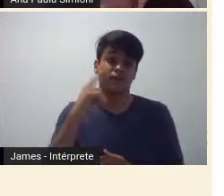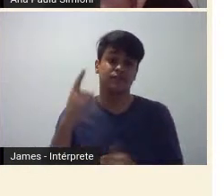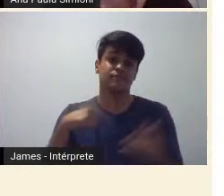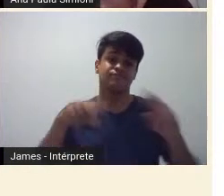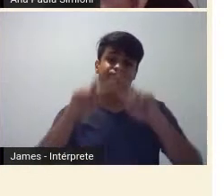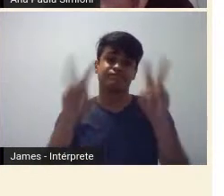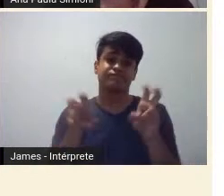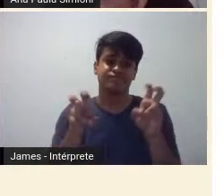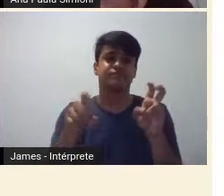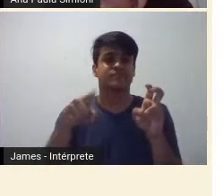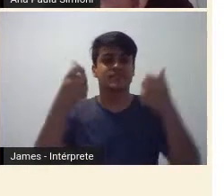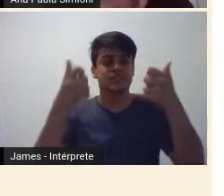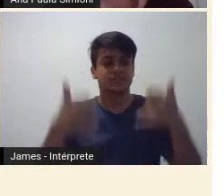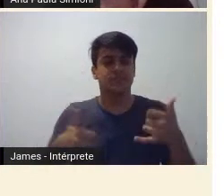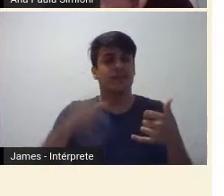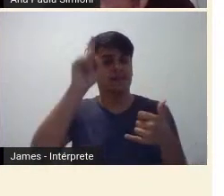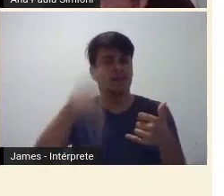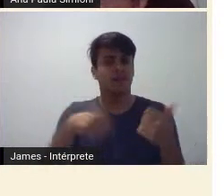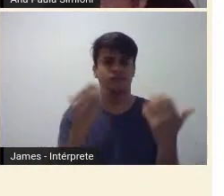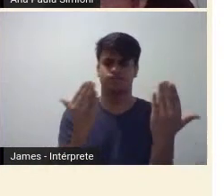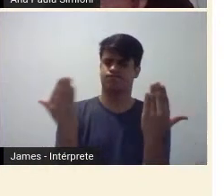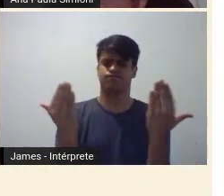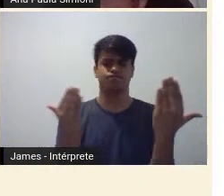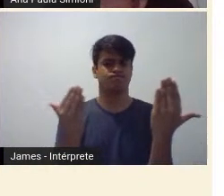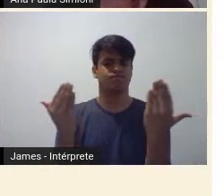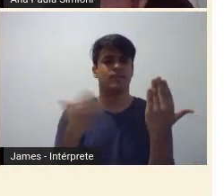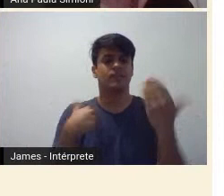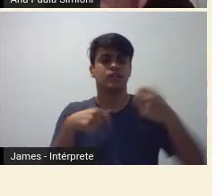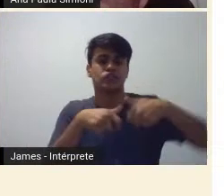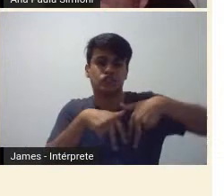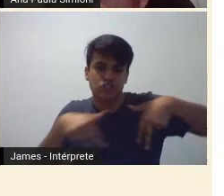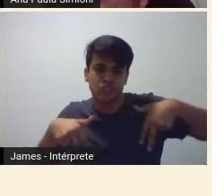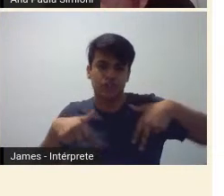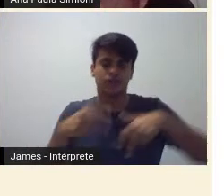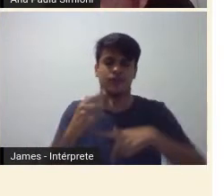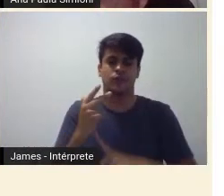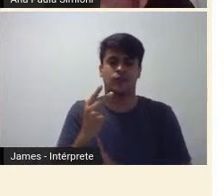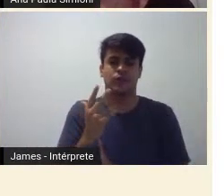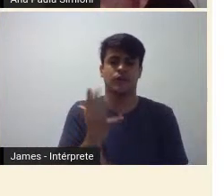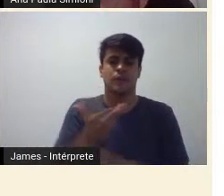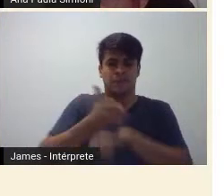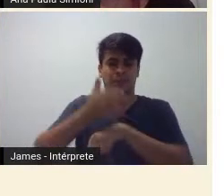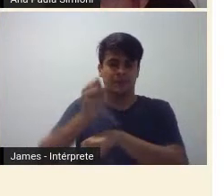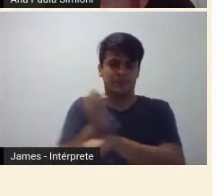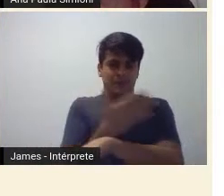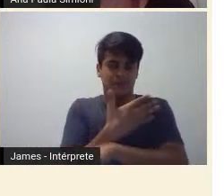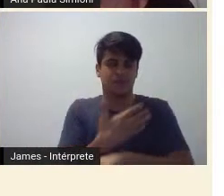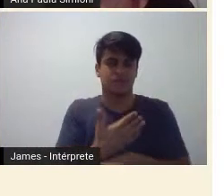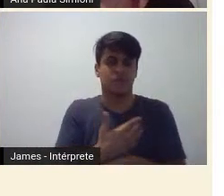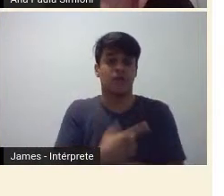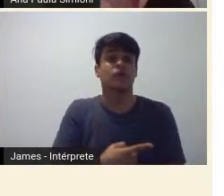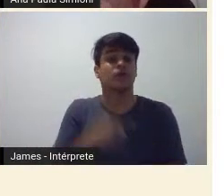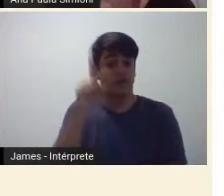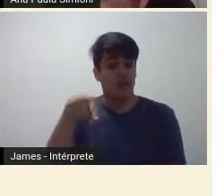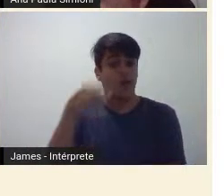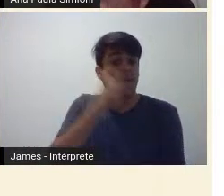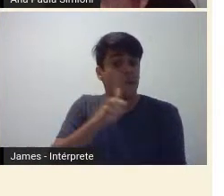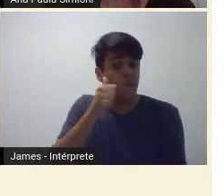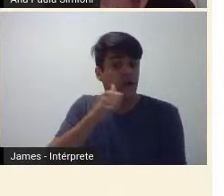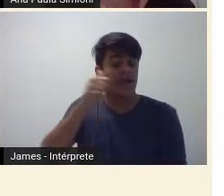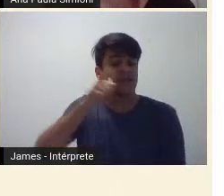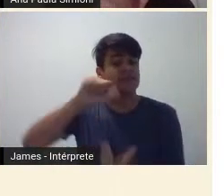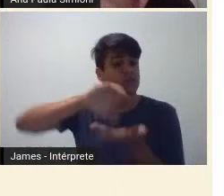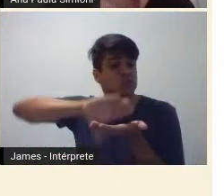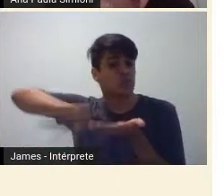um pouco o paradigma, né, sobre gênero e modernismo, que é o de que as mulheres foram excluídas, porque o